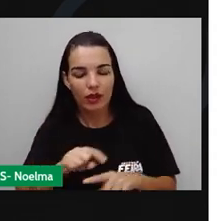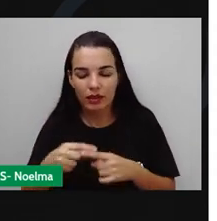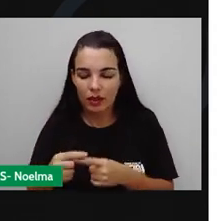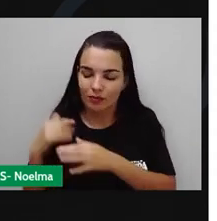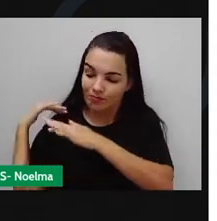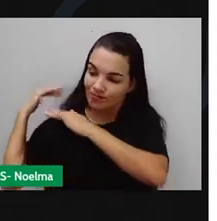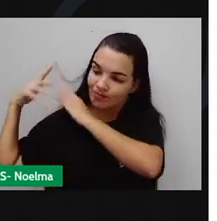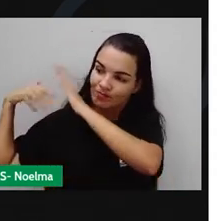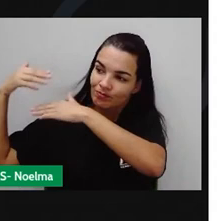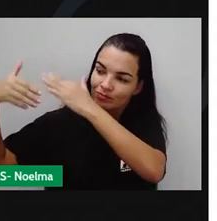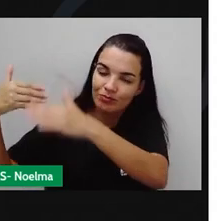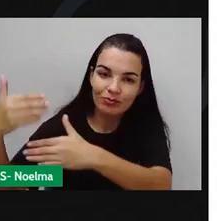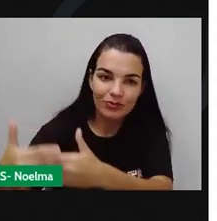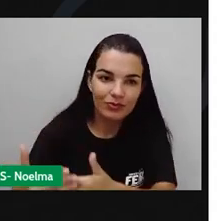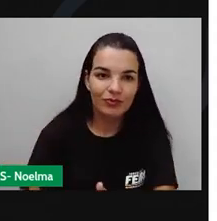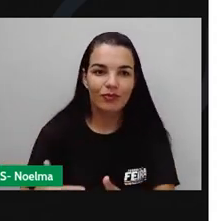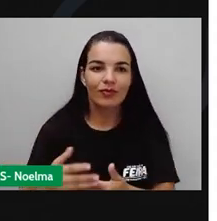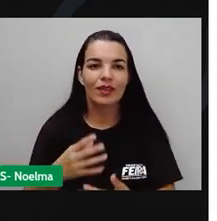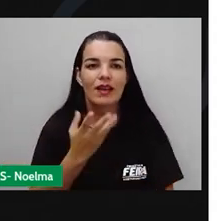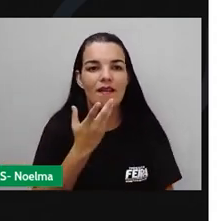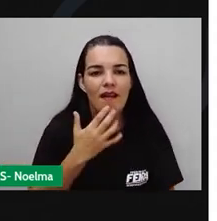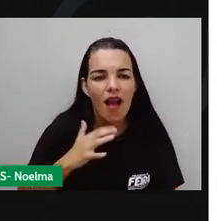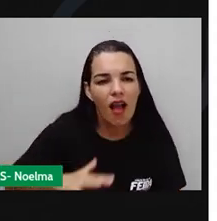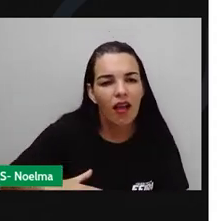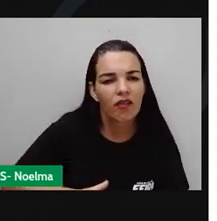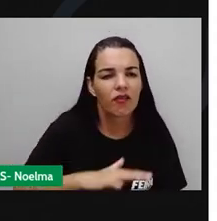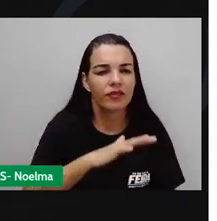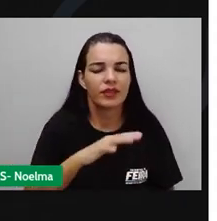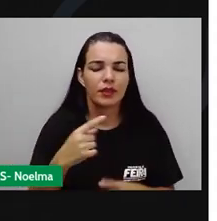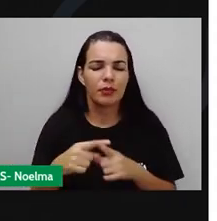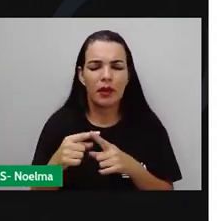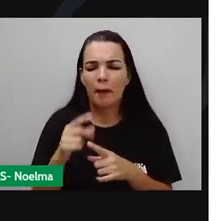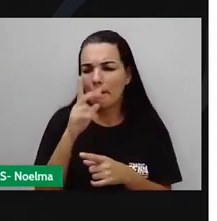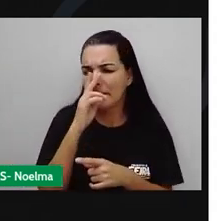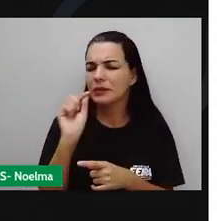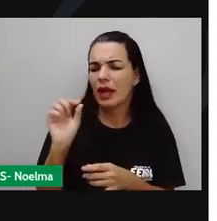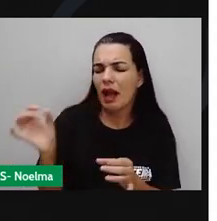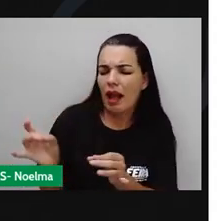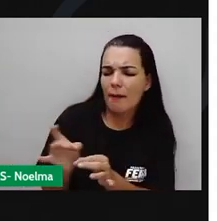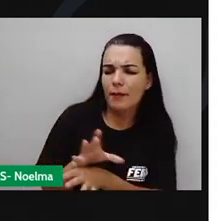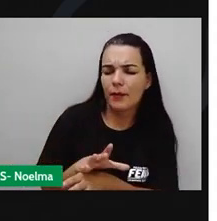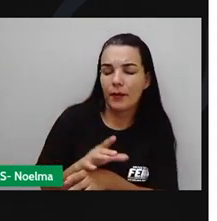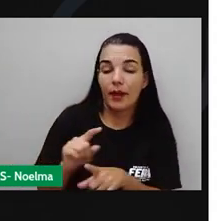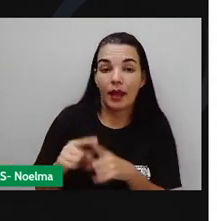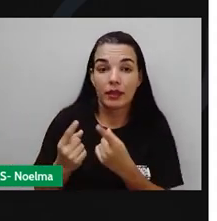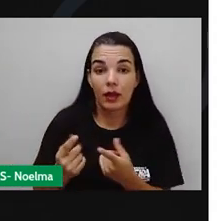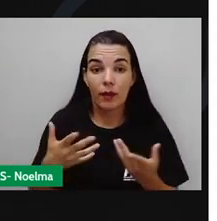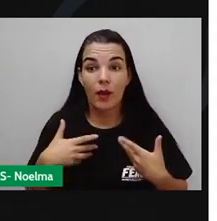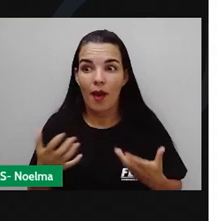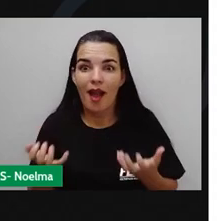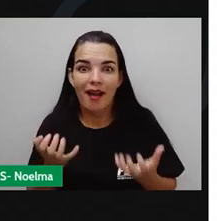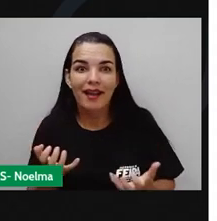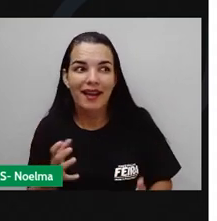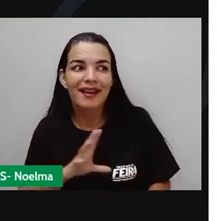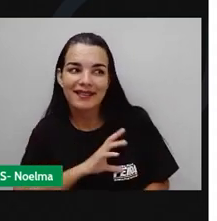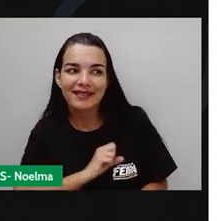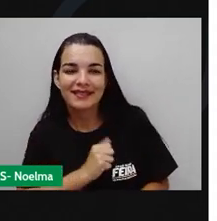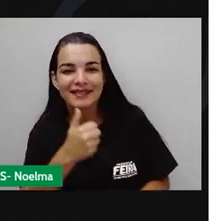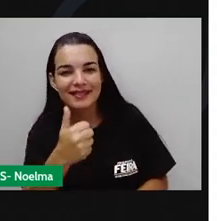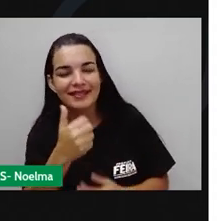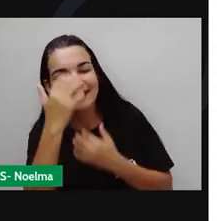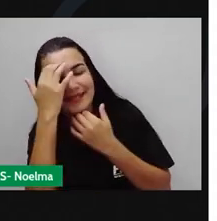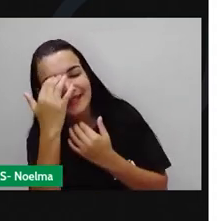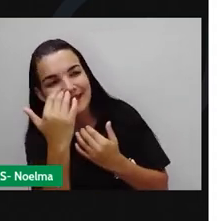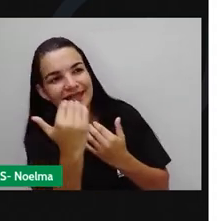Resgatar a infância da gente, porque acabou, né? Então aí ficou tudo bem, o povo aderiu mesmo, sabe?